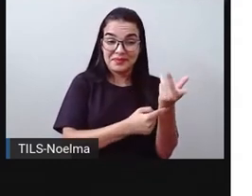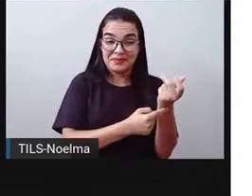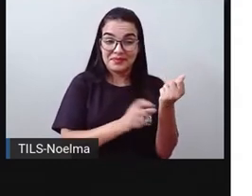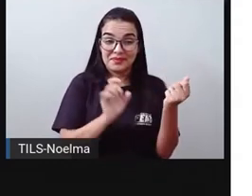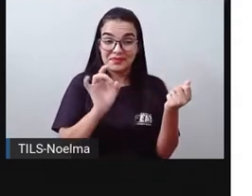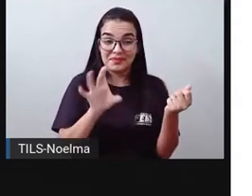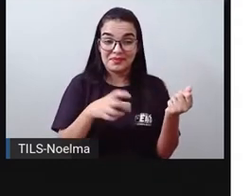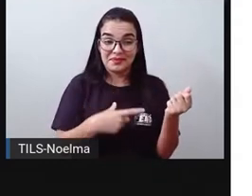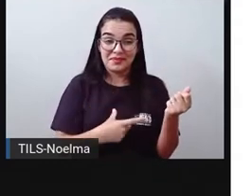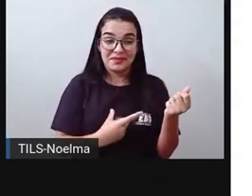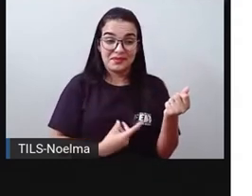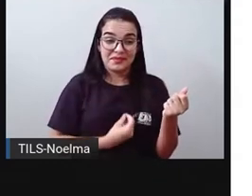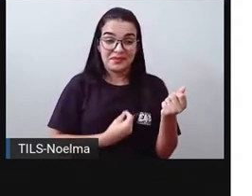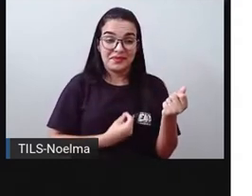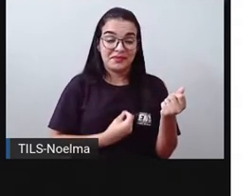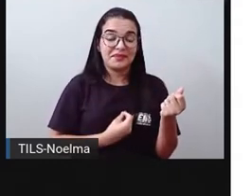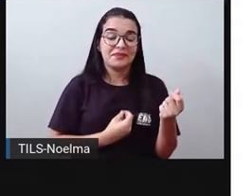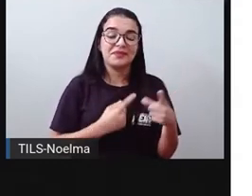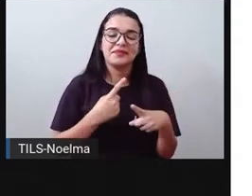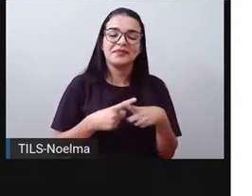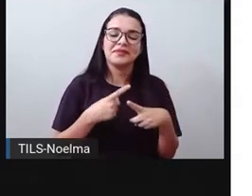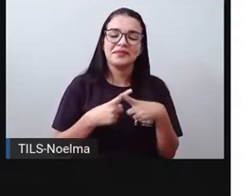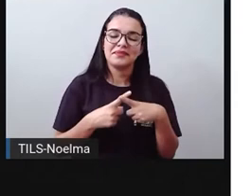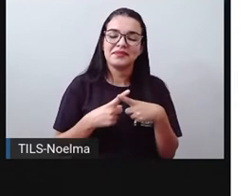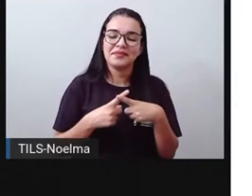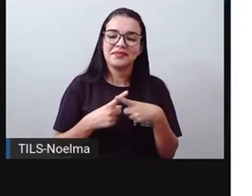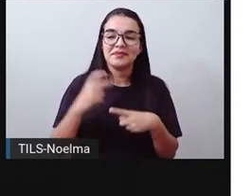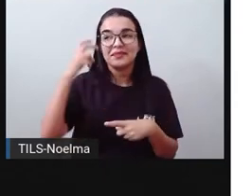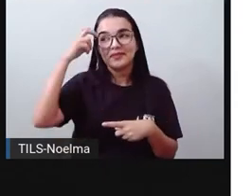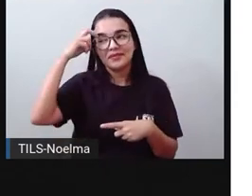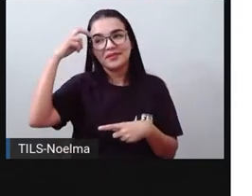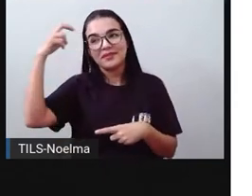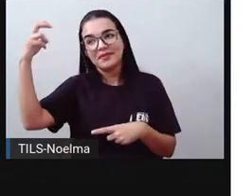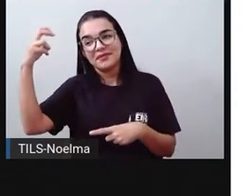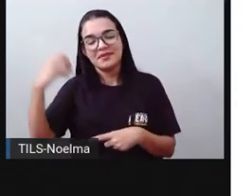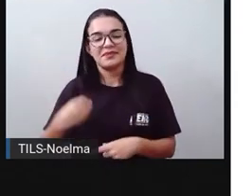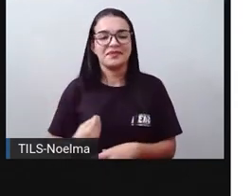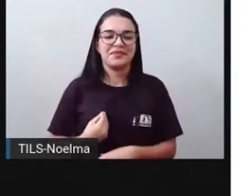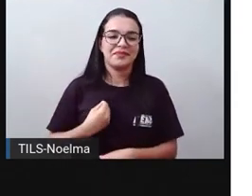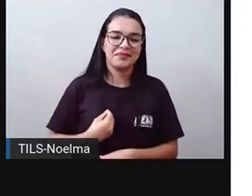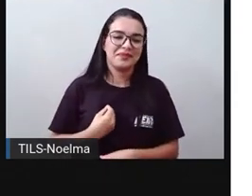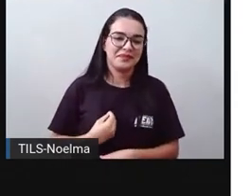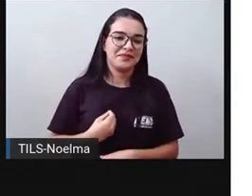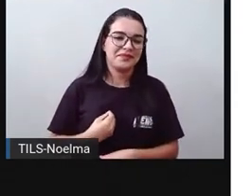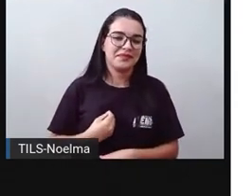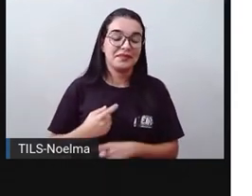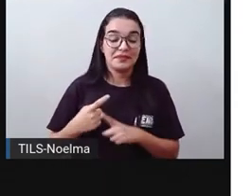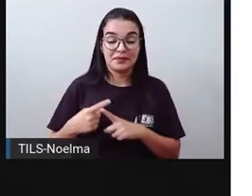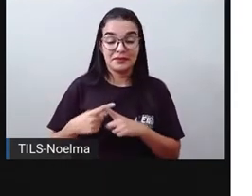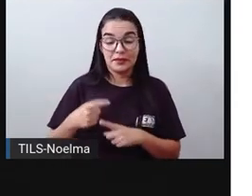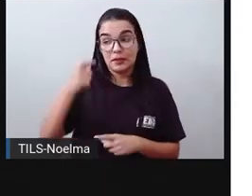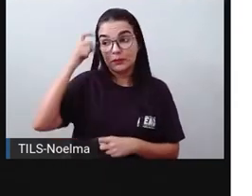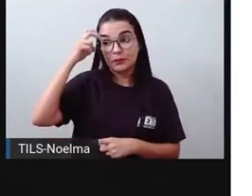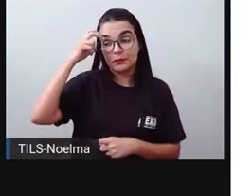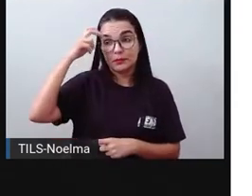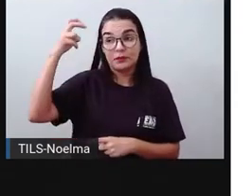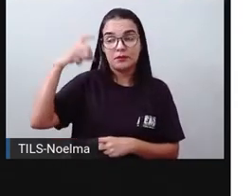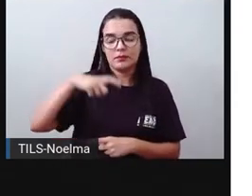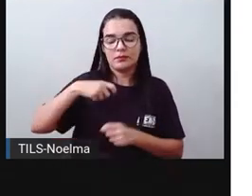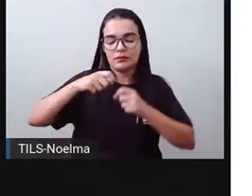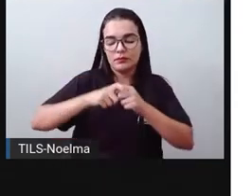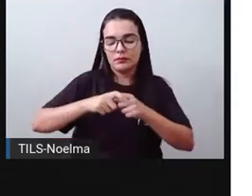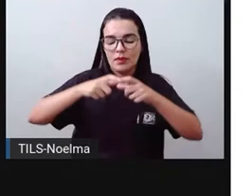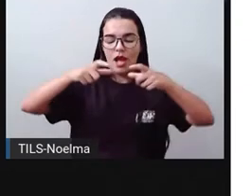cultura. Então, assim, a cultura abrange muitos outros aspectos, inclusive os aspectos